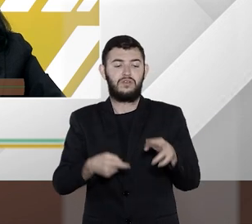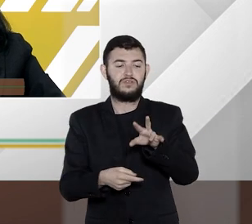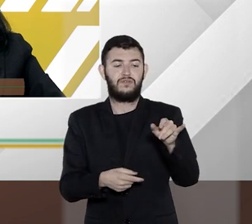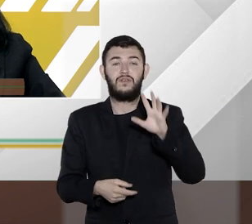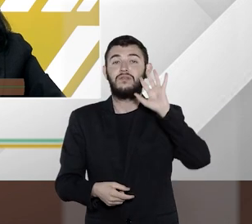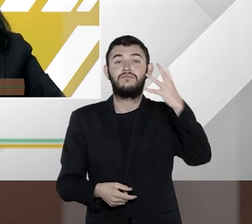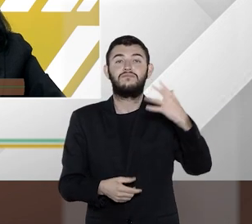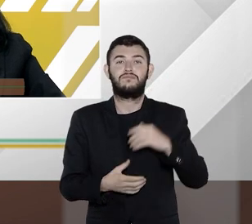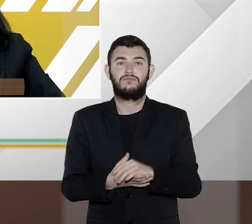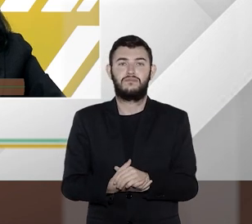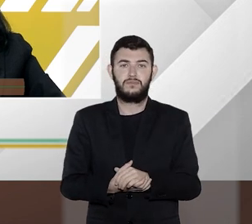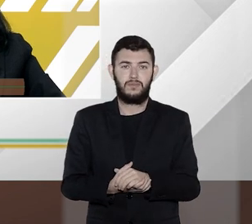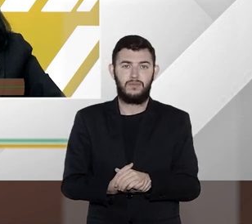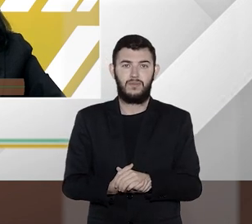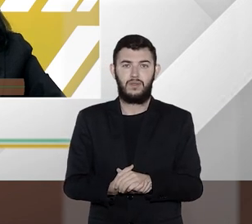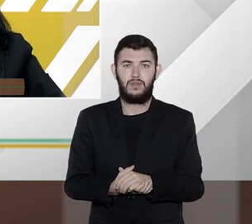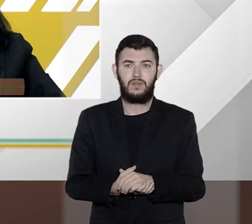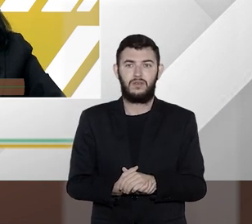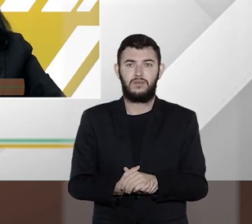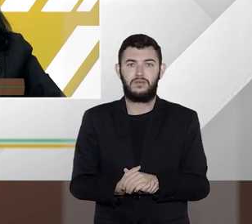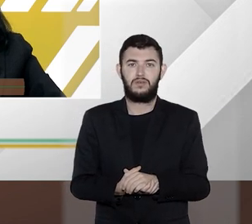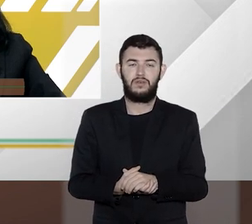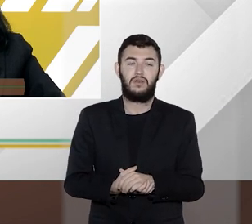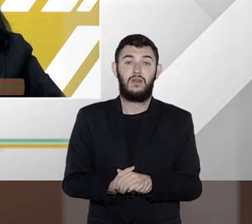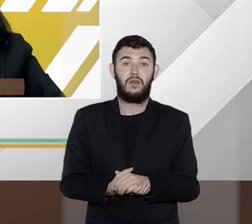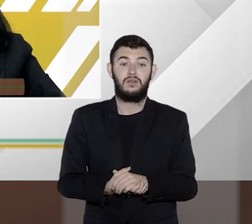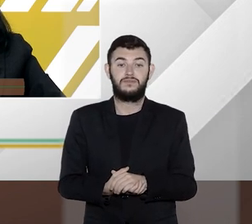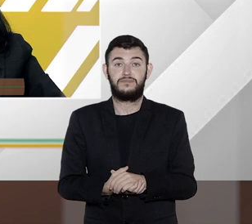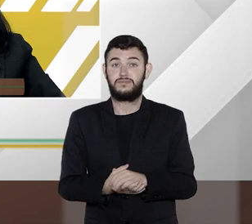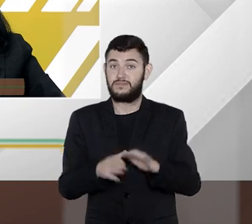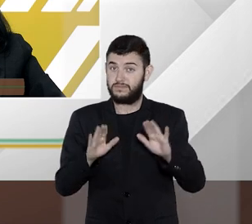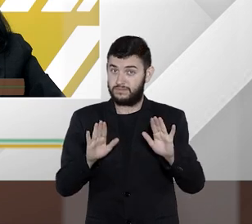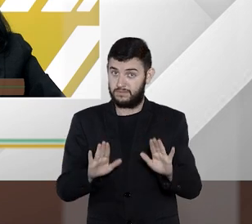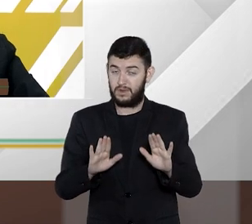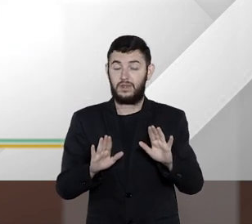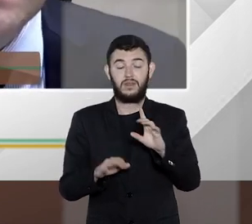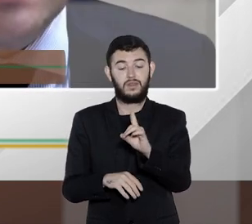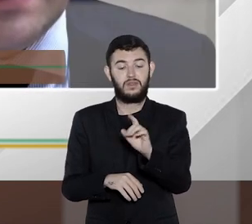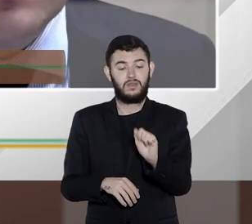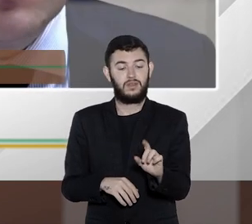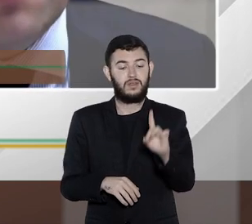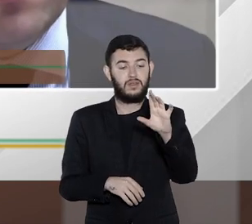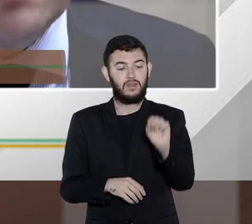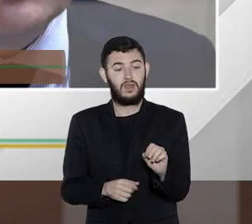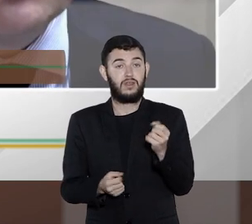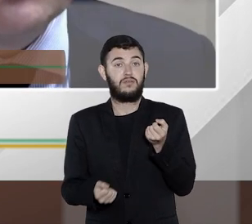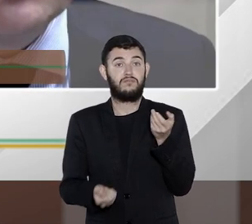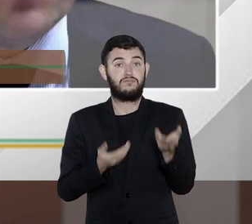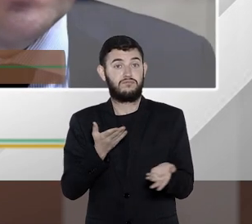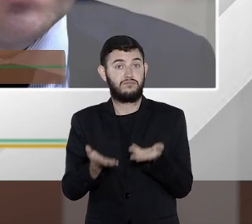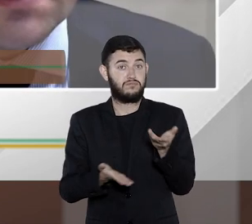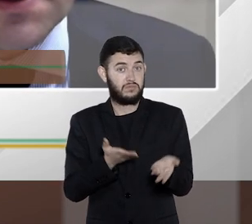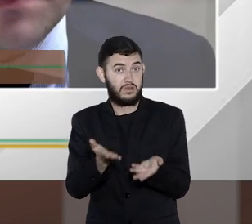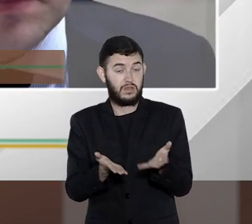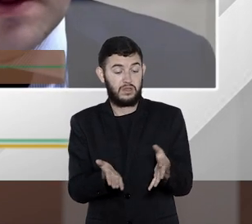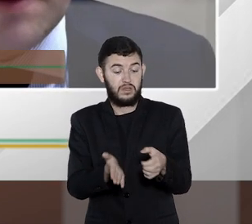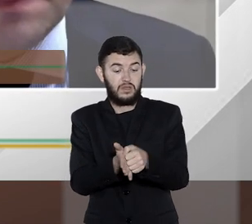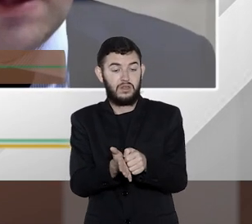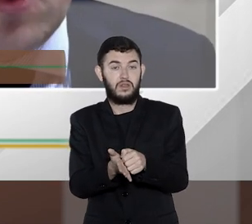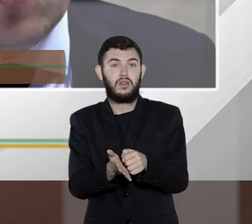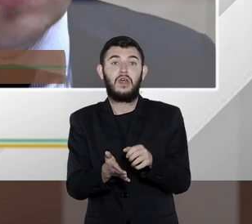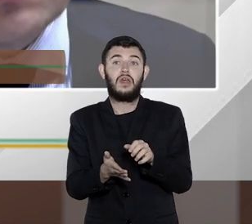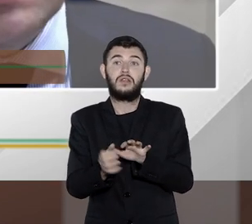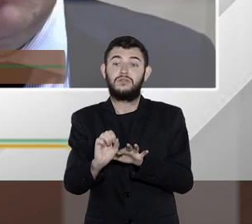Fátima que a primeira coisa esses dados tem que ser tratados e tem que ser armazenados de uma forma que gere segurança